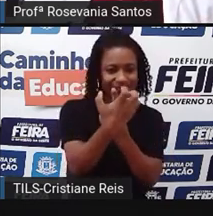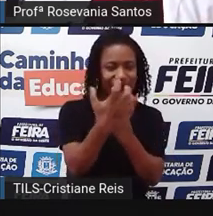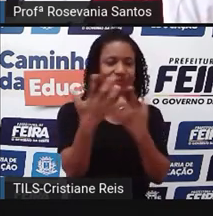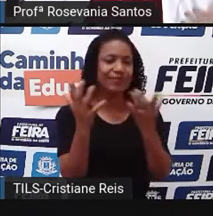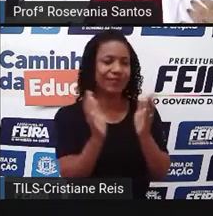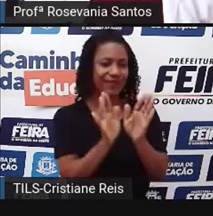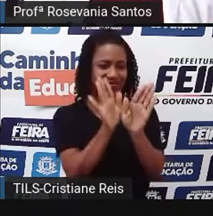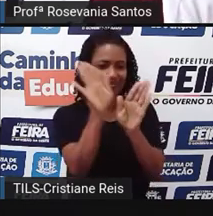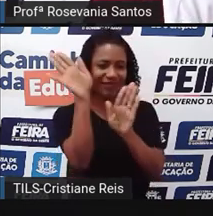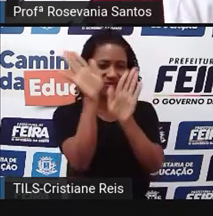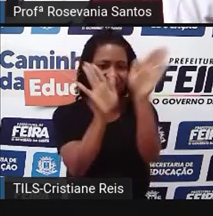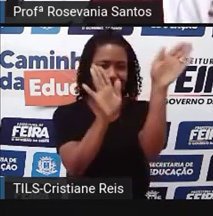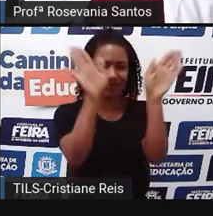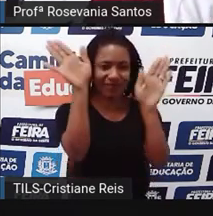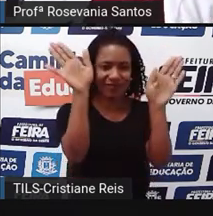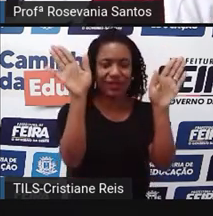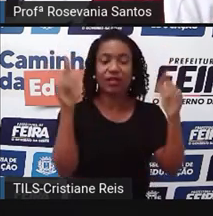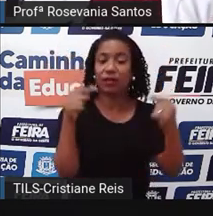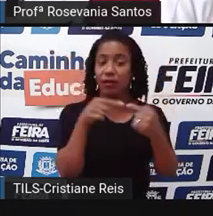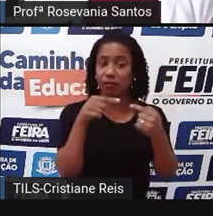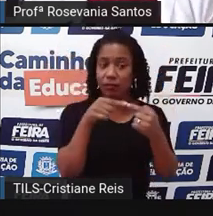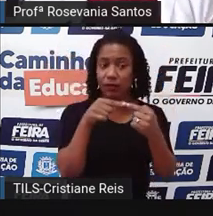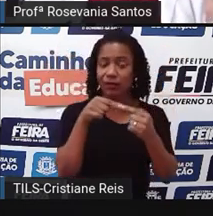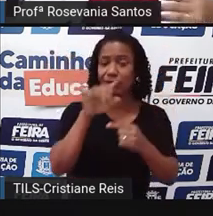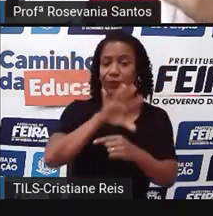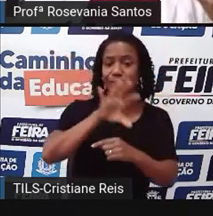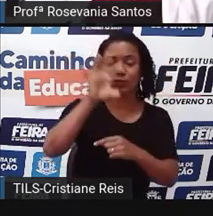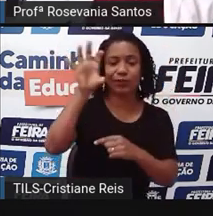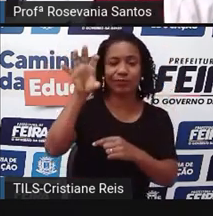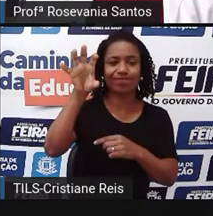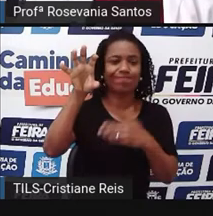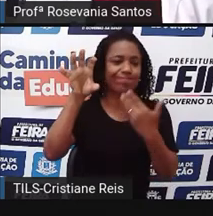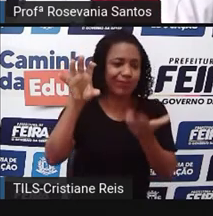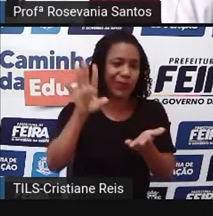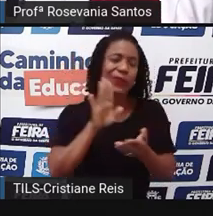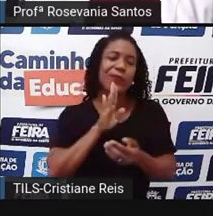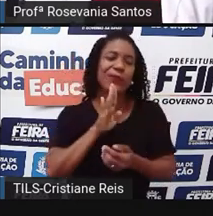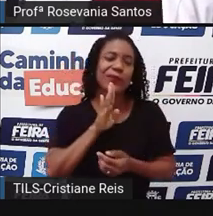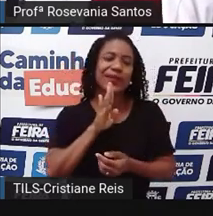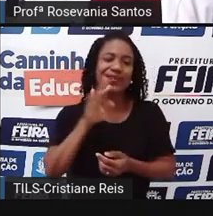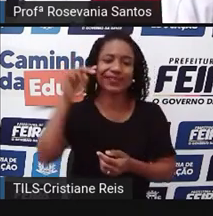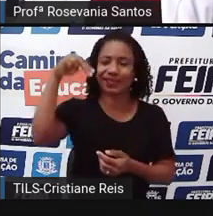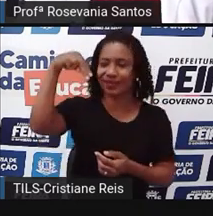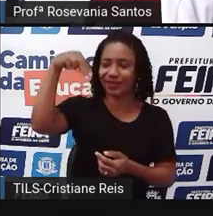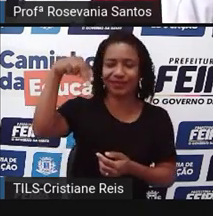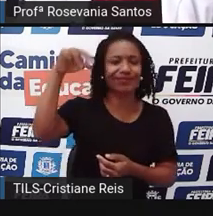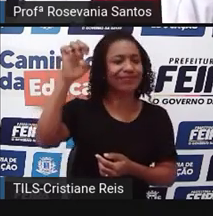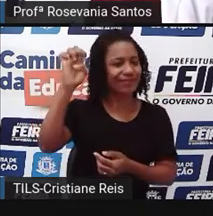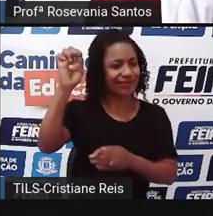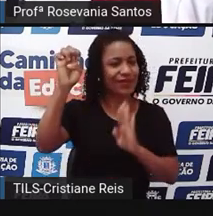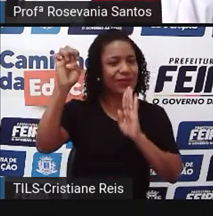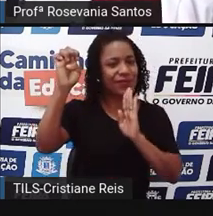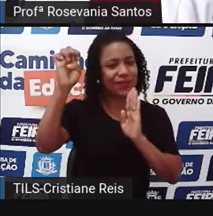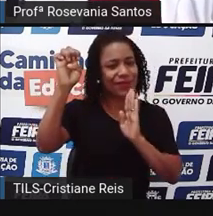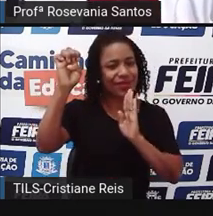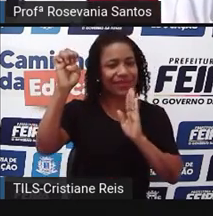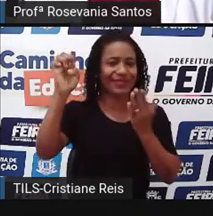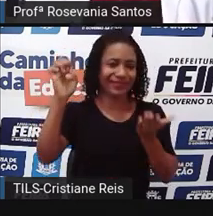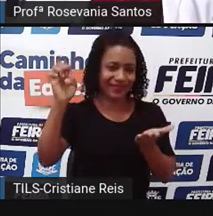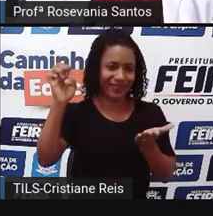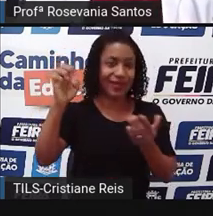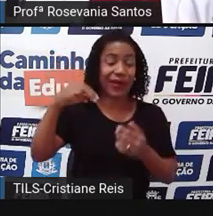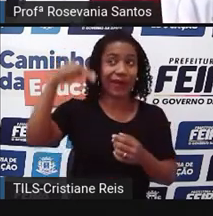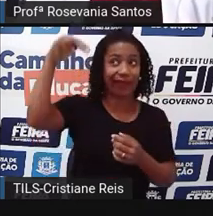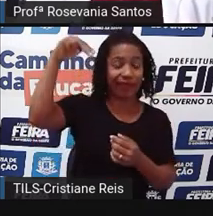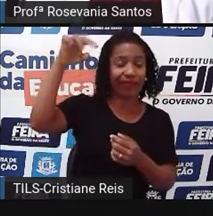certa forma, essa a região que talvez eu precise falar menos, porque vocês já têm mais conhecimento sobre ela. Quando a gente fala do Nordeste, todo